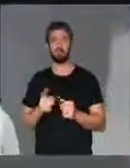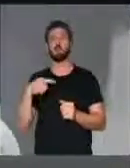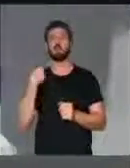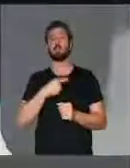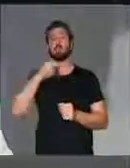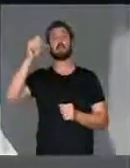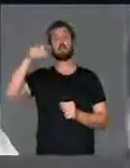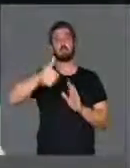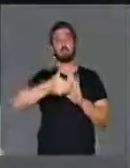sim pela rede. Miro, rede.